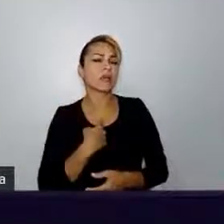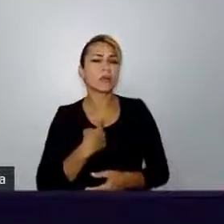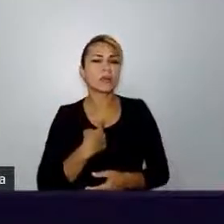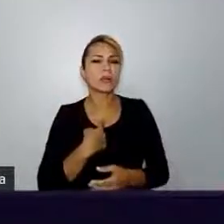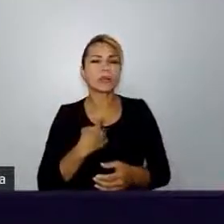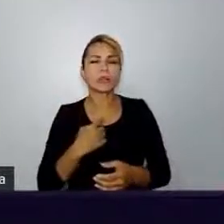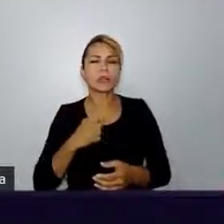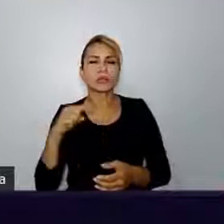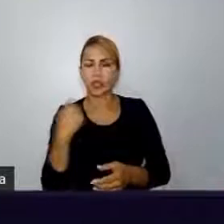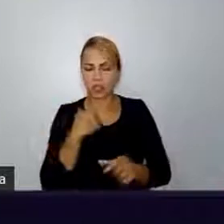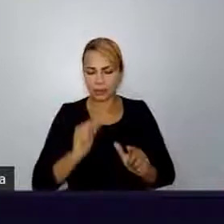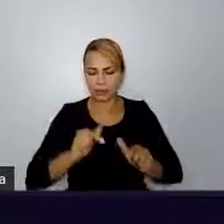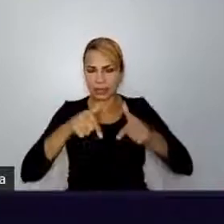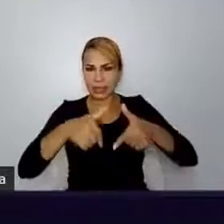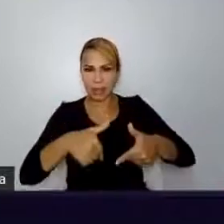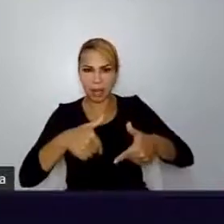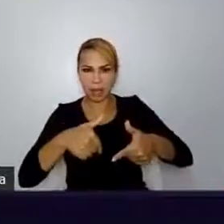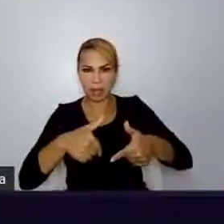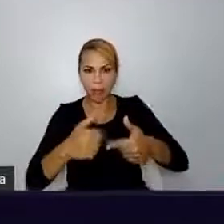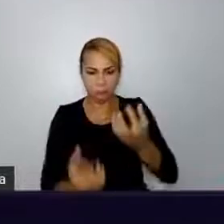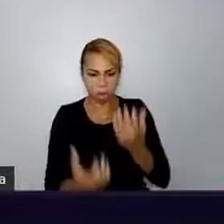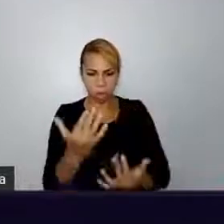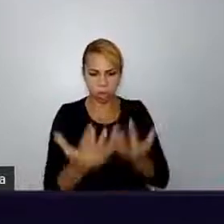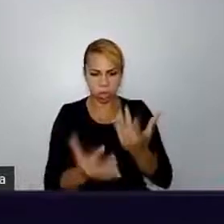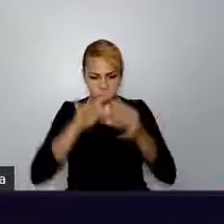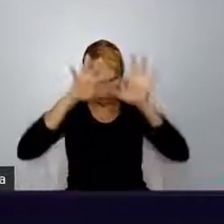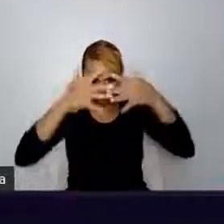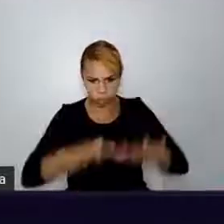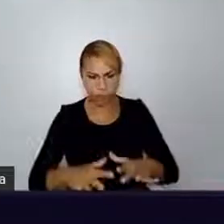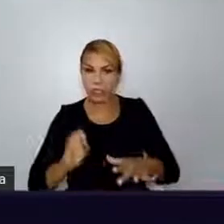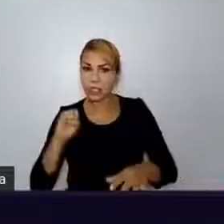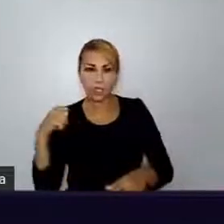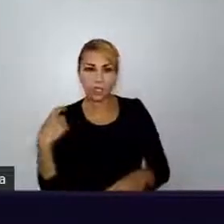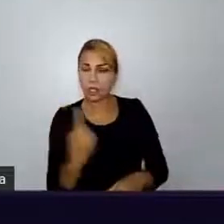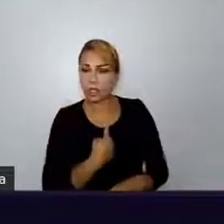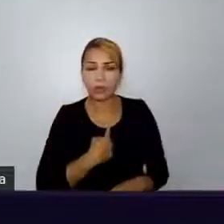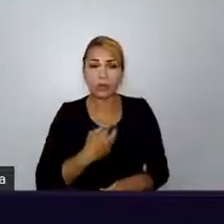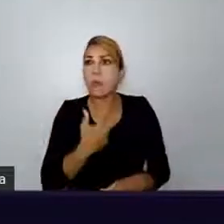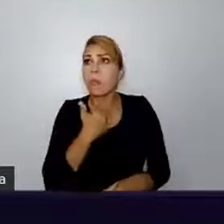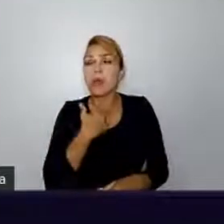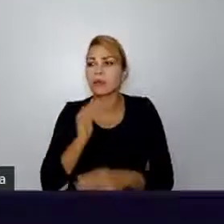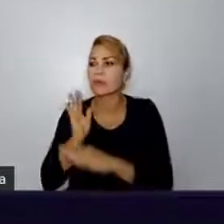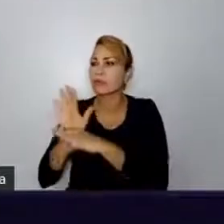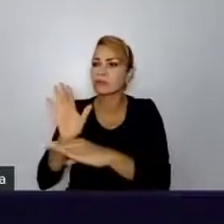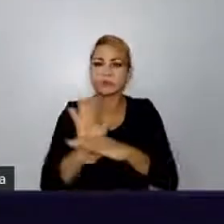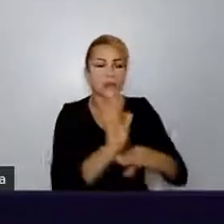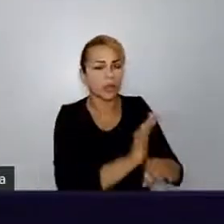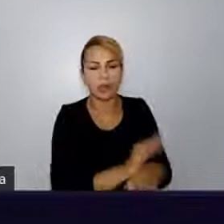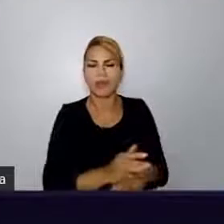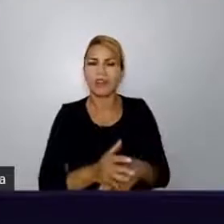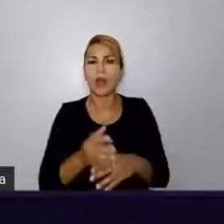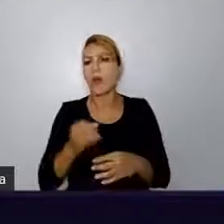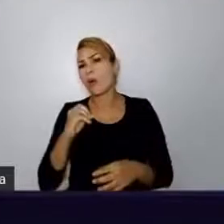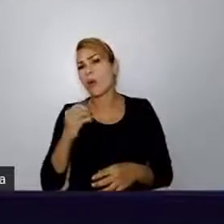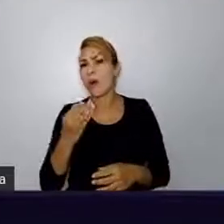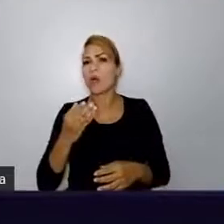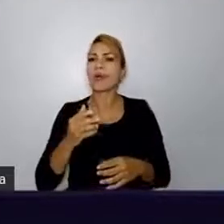fazer nada com outras pessoas ou compartilhar conhecimento ou dividir o nosso trabalho.